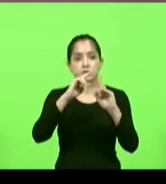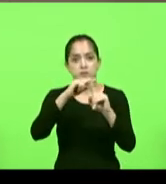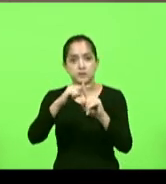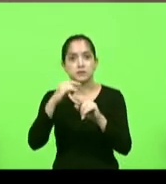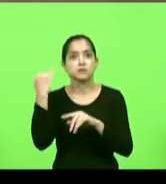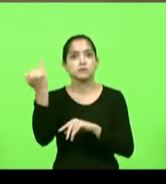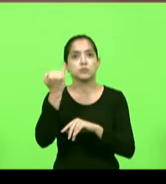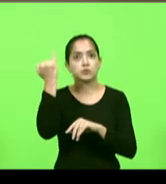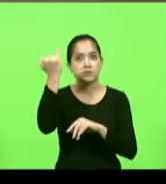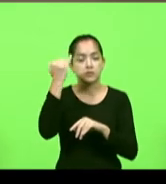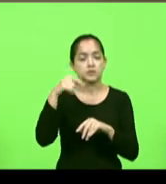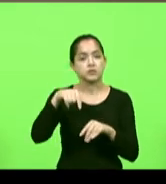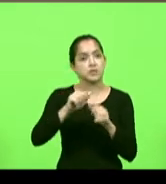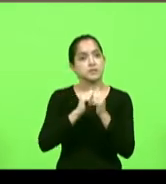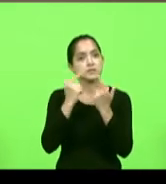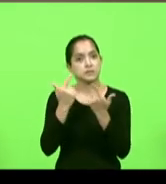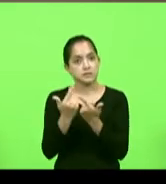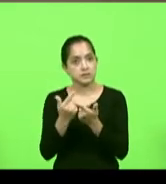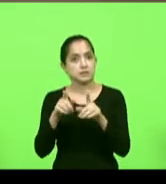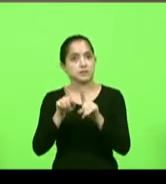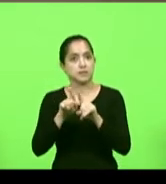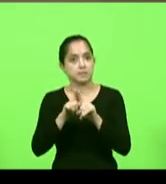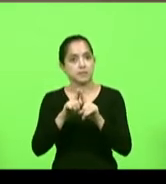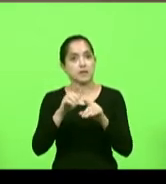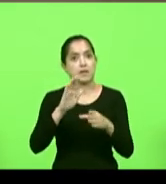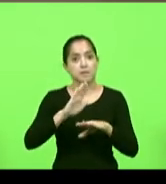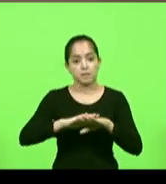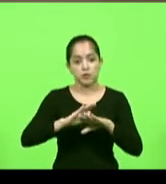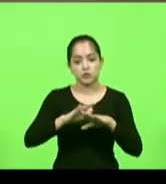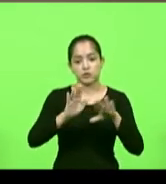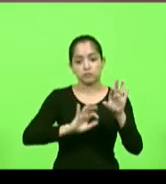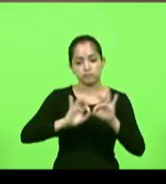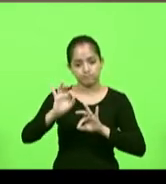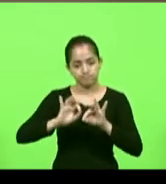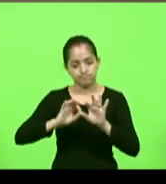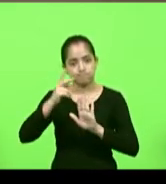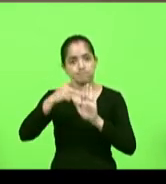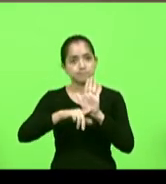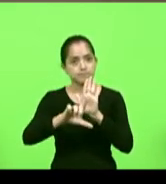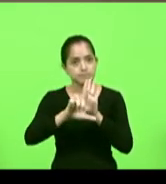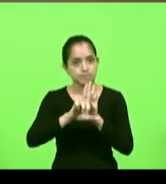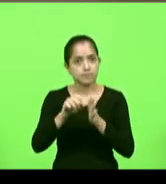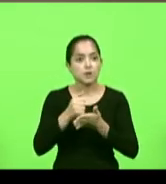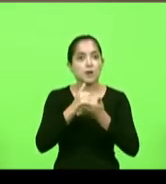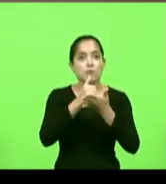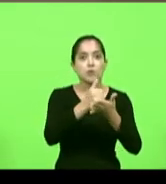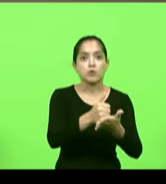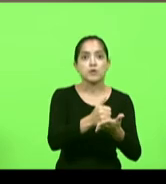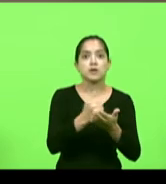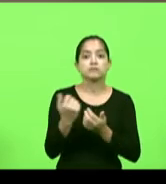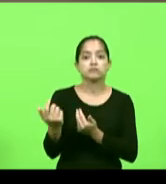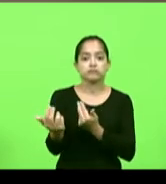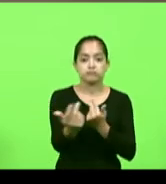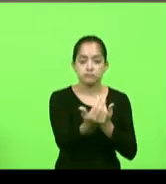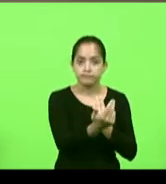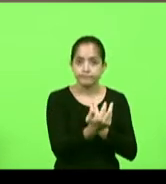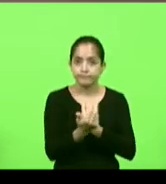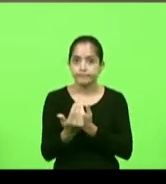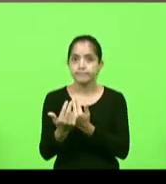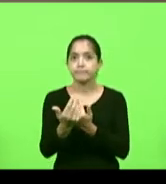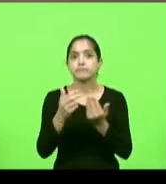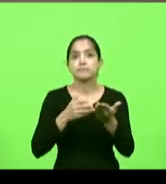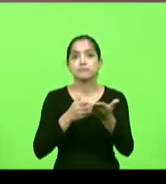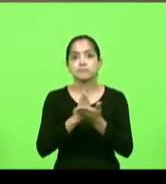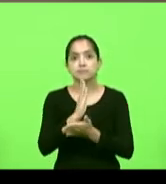essa casa fez aqui em Santa Catarina projeto de minha autoria mas apoiado por quase a unanimidade dos deputados sancionado pelo